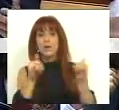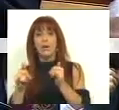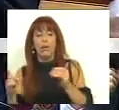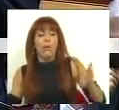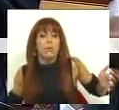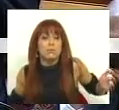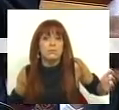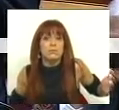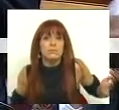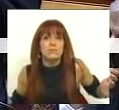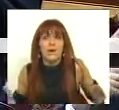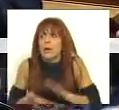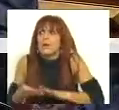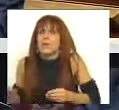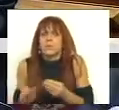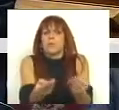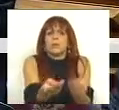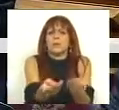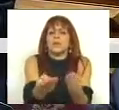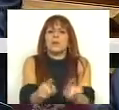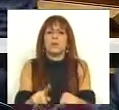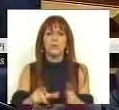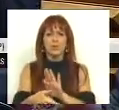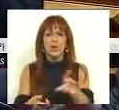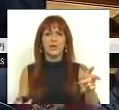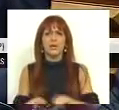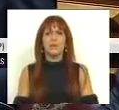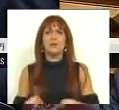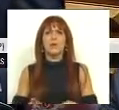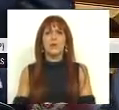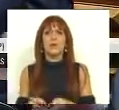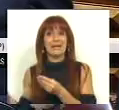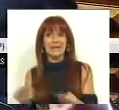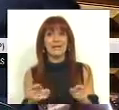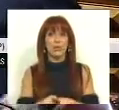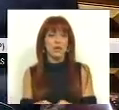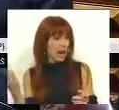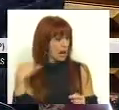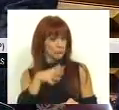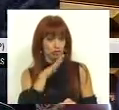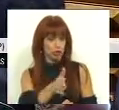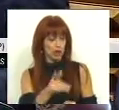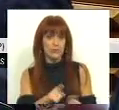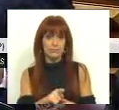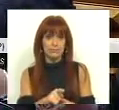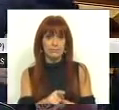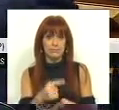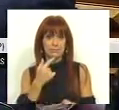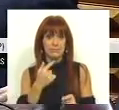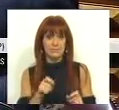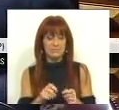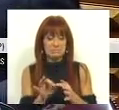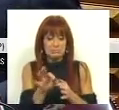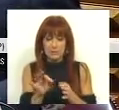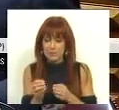tão urgente a entrega deste projeto que foi entregue, como aqui já há pouco já foi falado, em conta